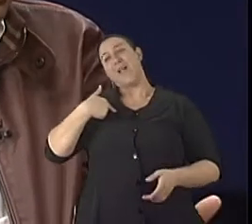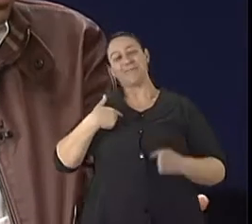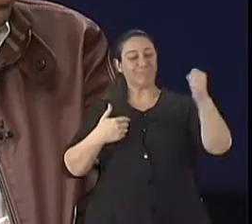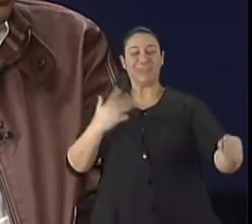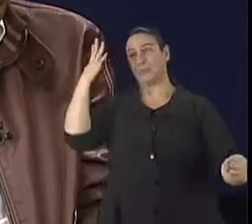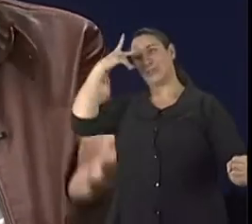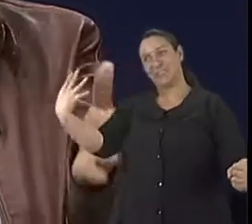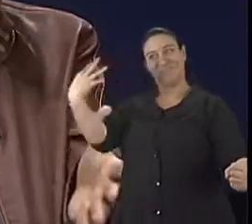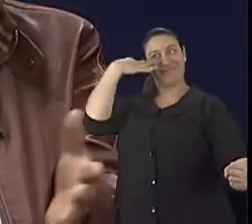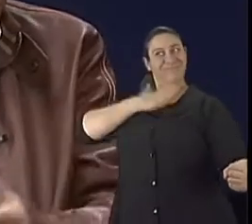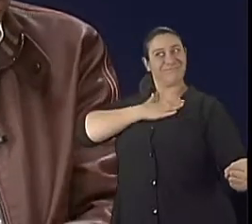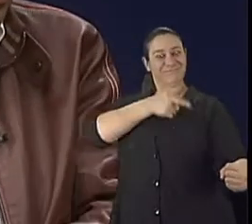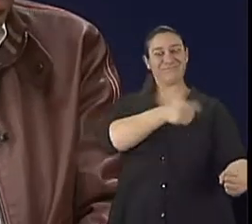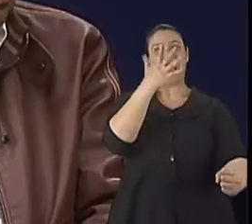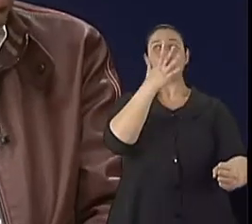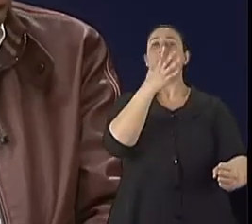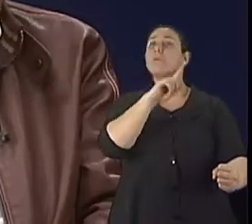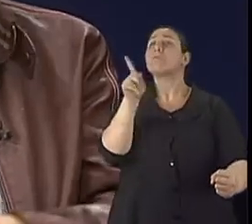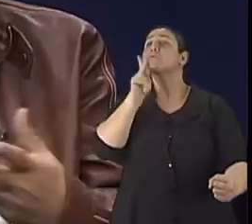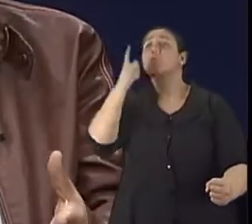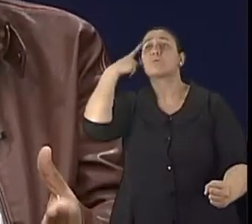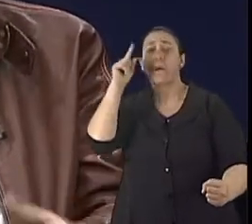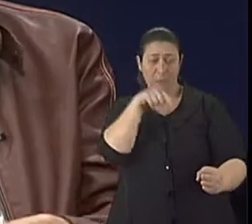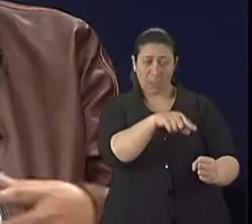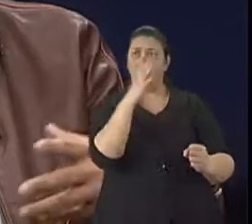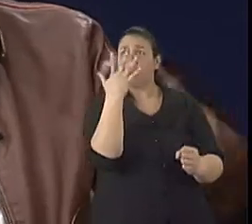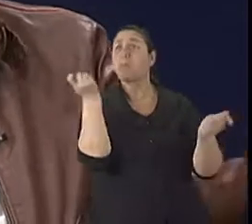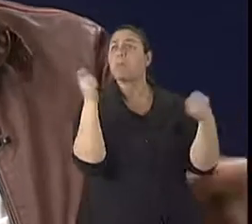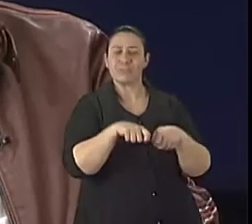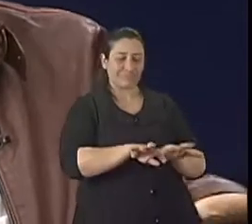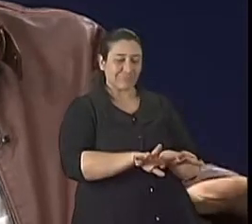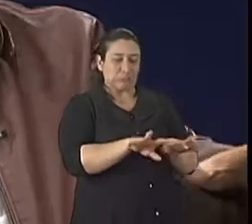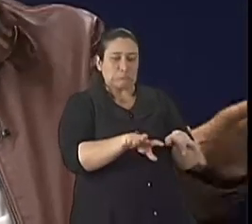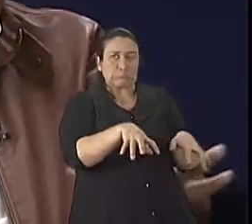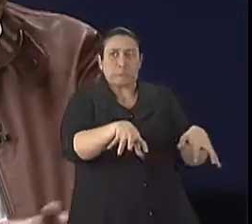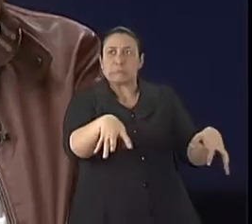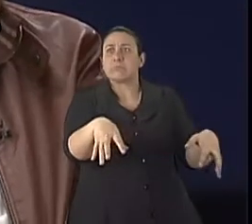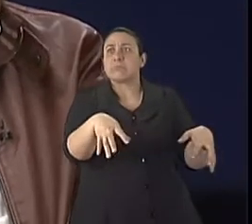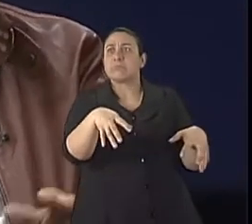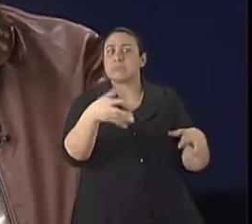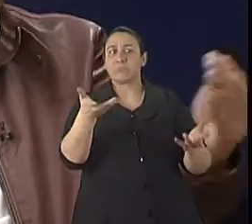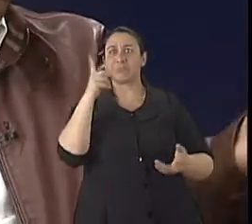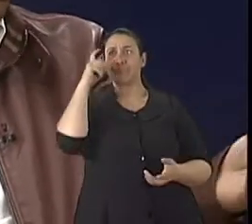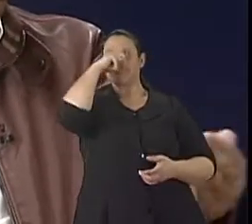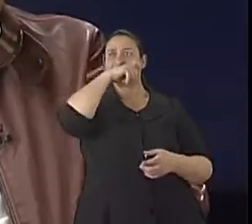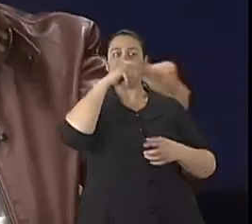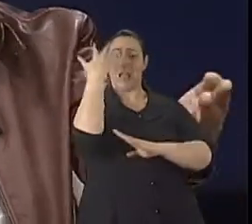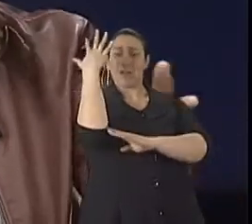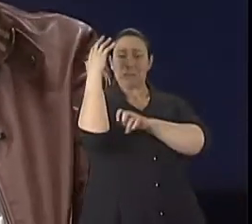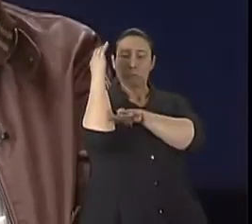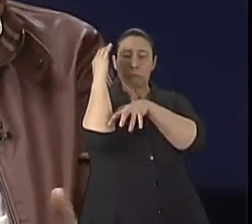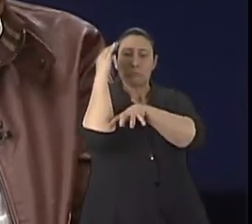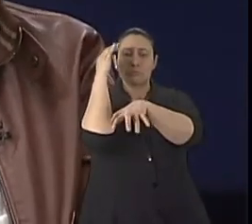árvore está inadequada para aquele espaço que ele tem dentro da calçada. O que acontece? As raízes se prolongam e vão, obviamente,